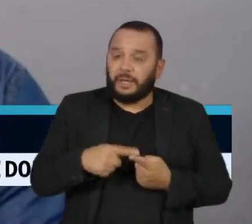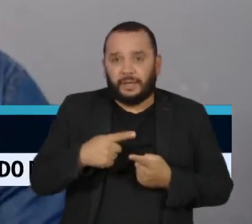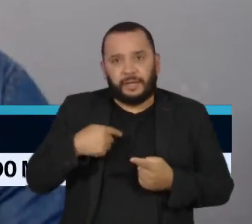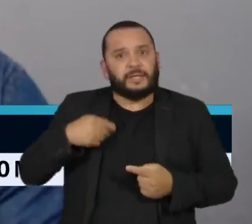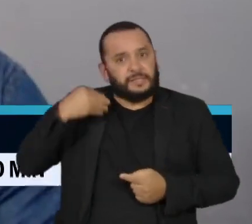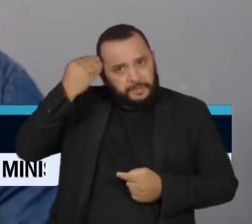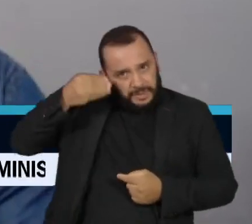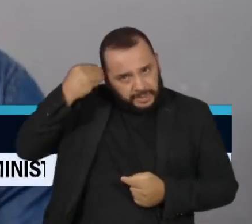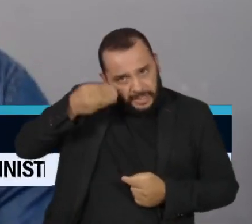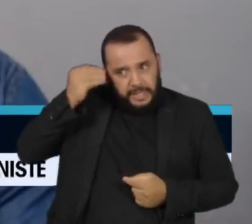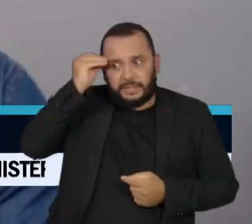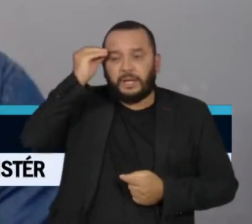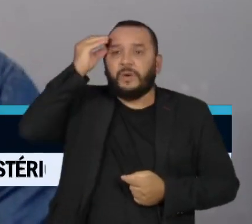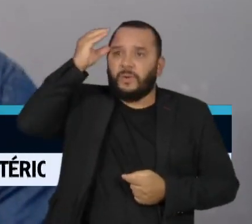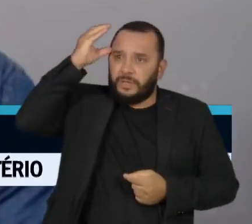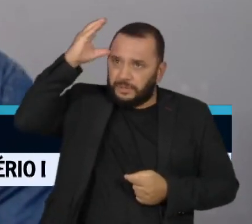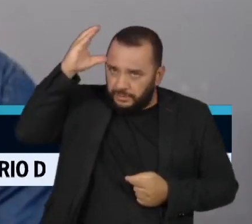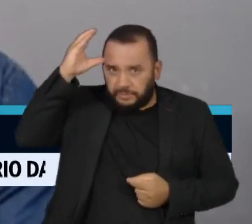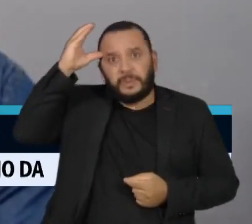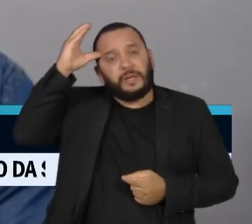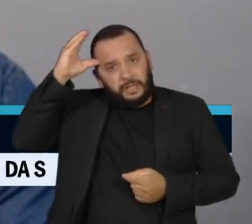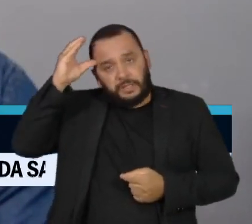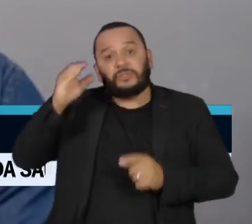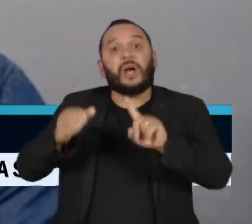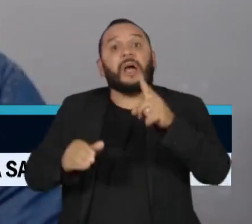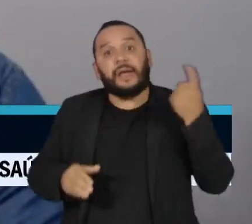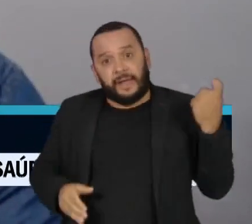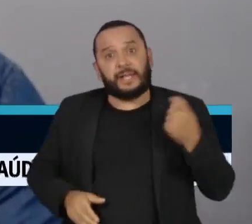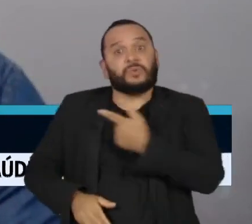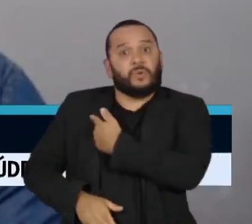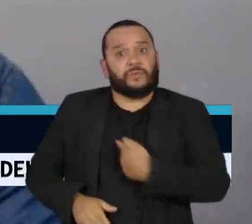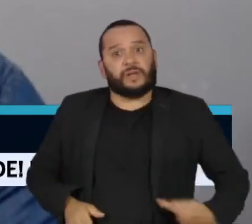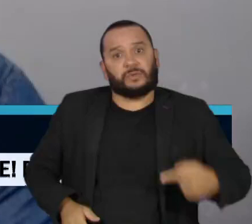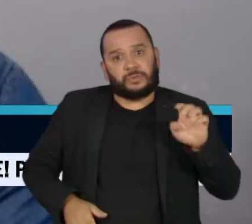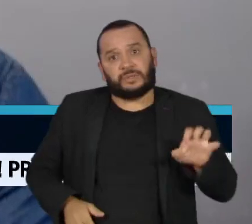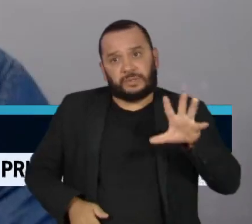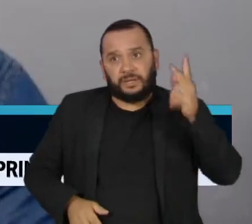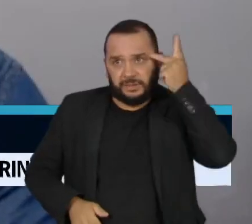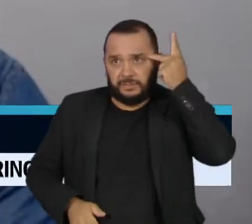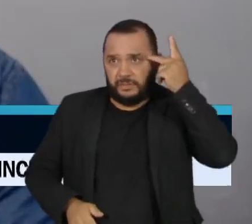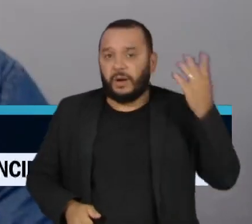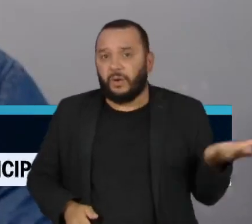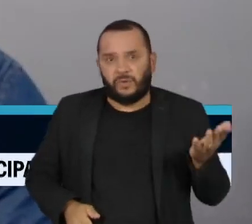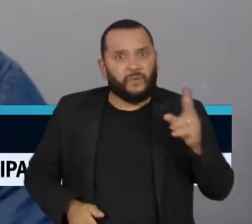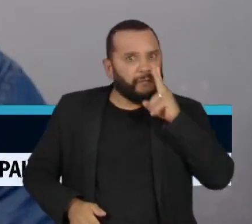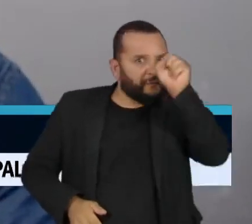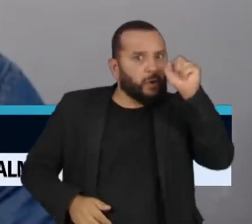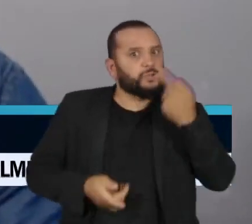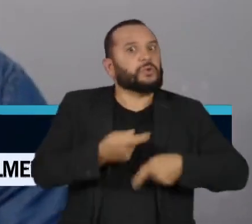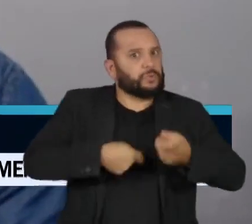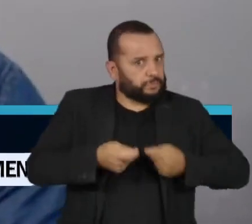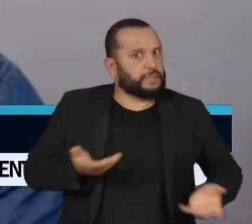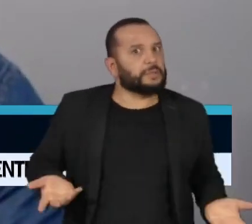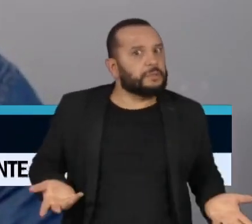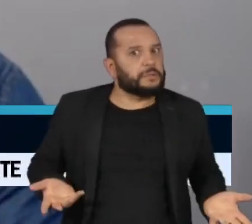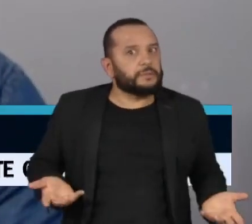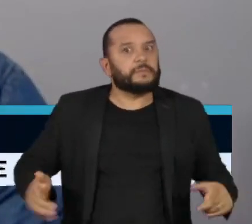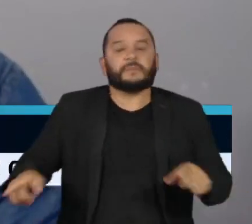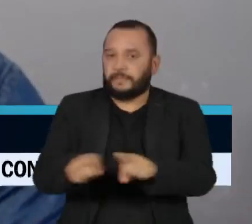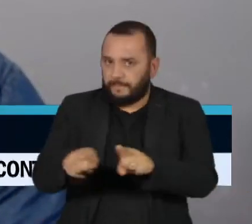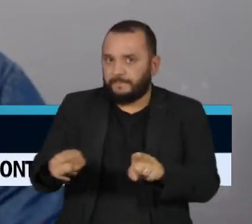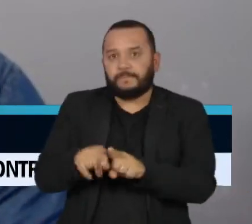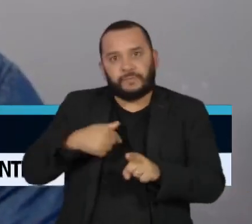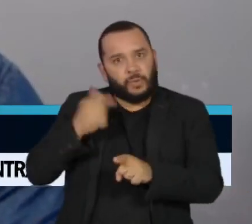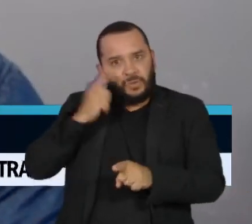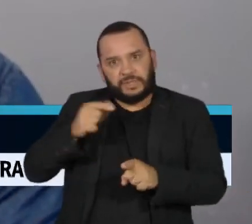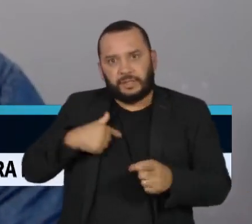empresta o seu conhecimento de ex-governador de um Estado que é uma potência econômica para a construção econômica que esse governo